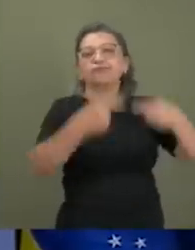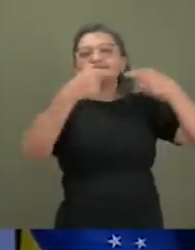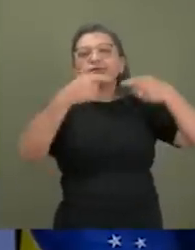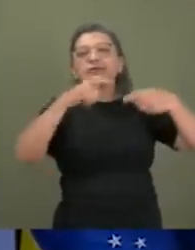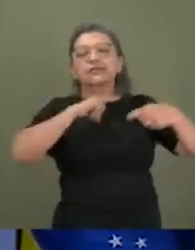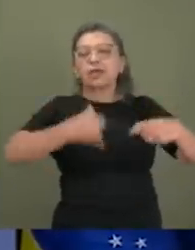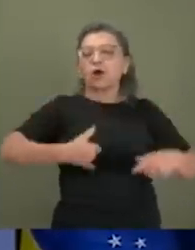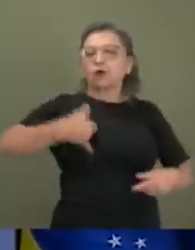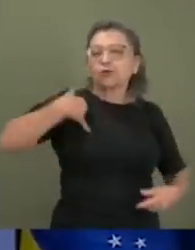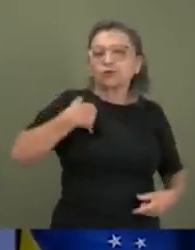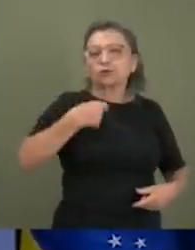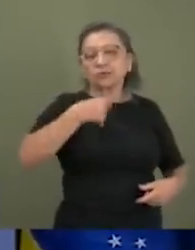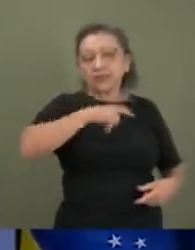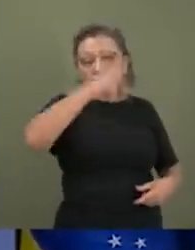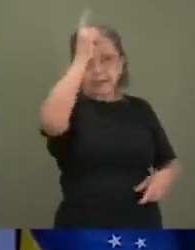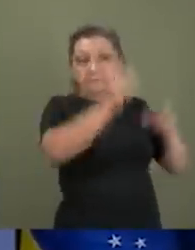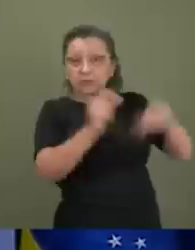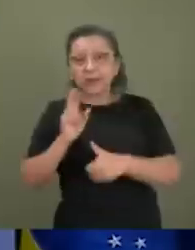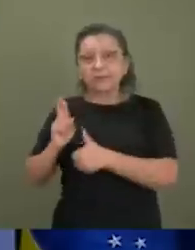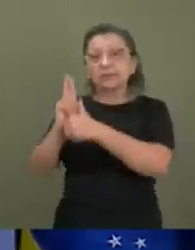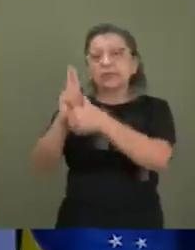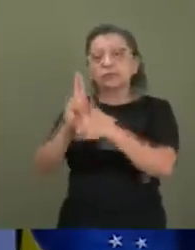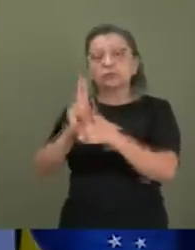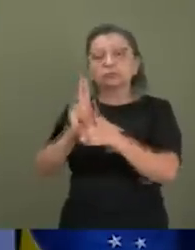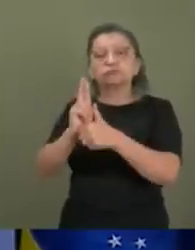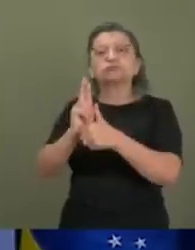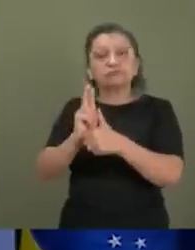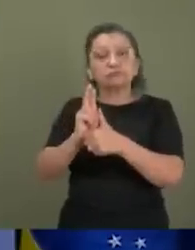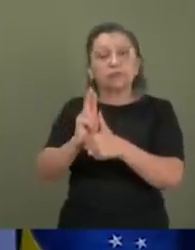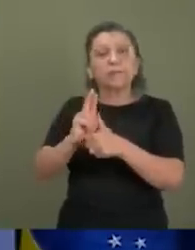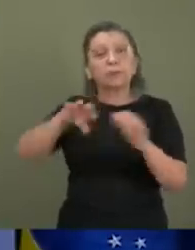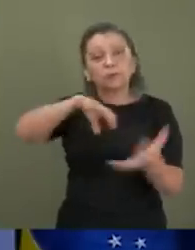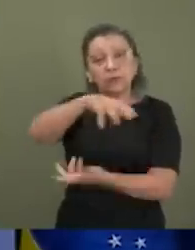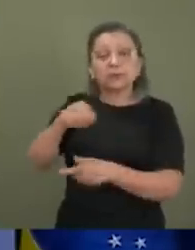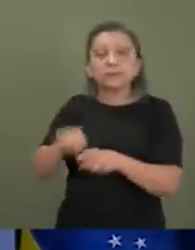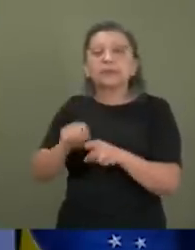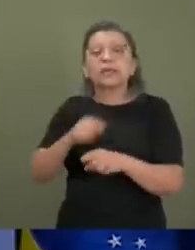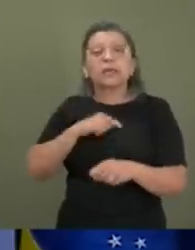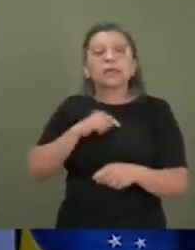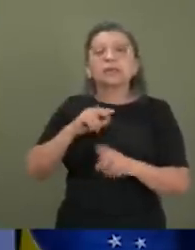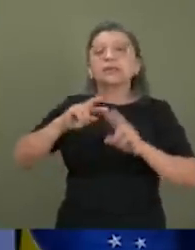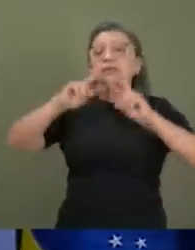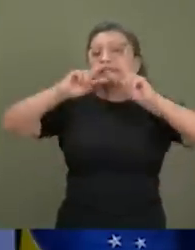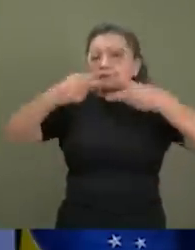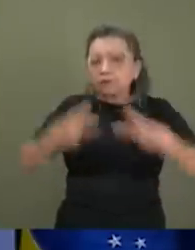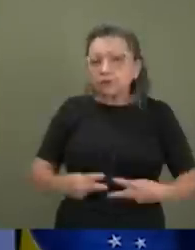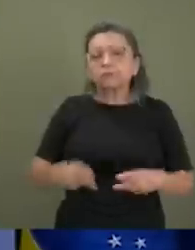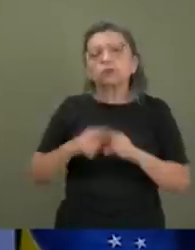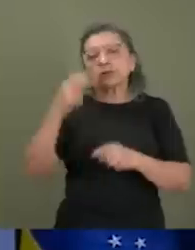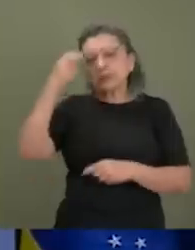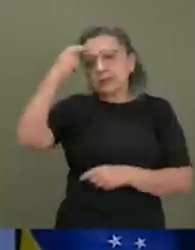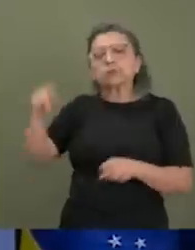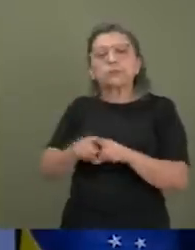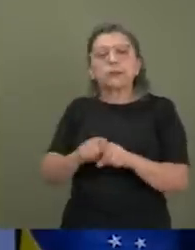o orgulho de ter essas figuras representando a nível mundial o nosso país e também tem desenvolvedores muito talentosos,